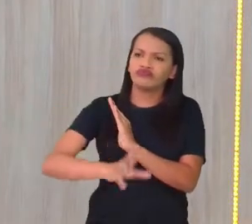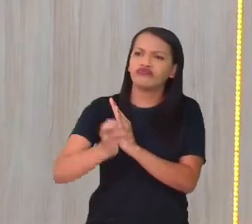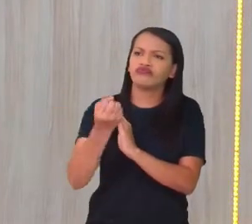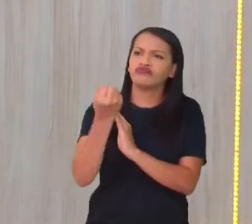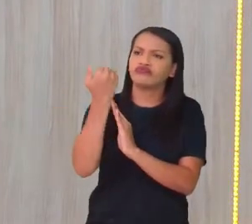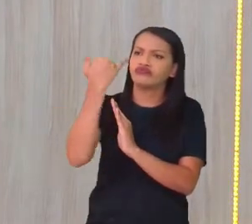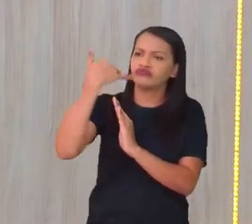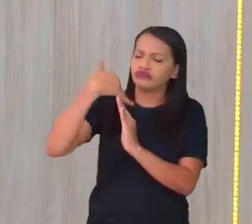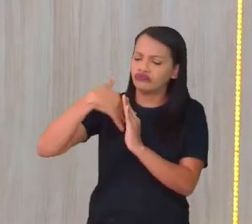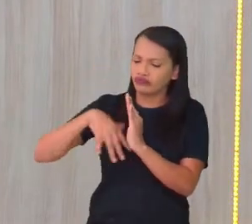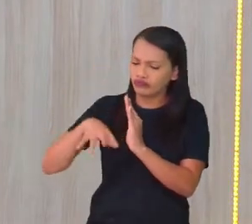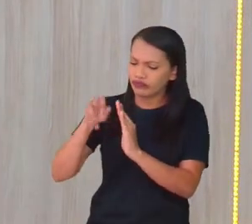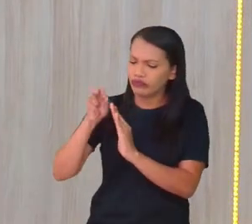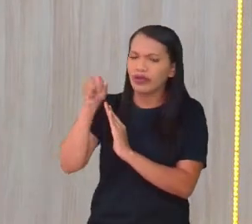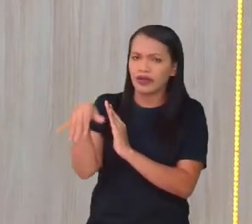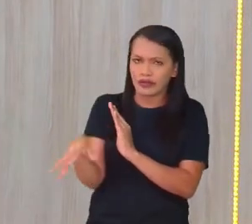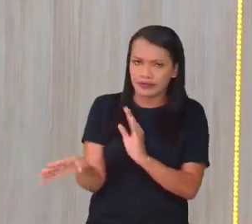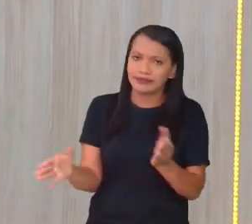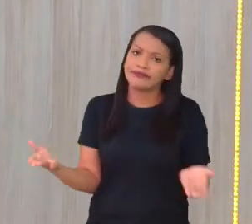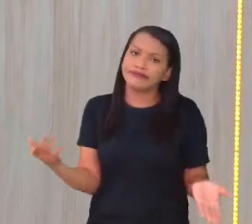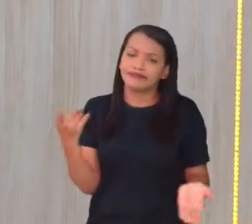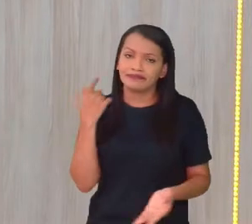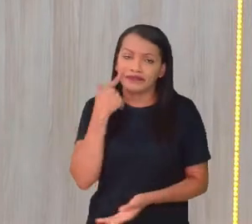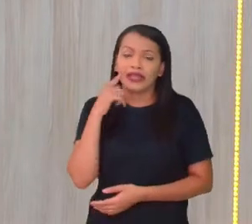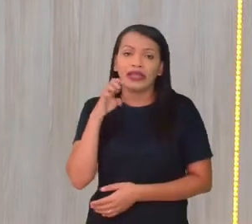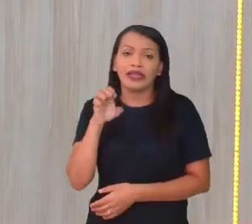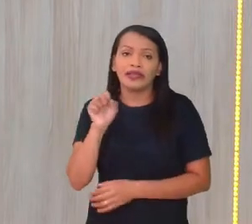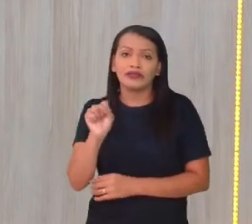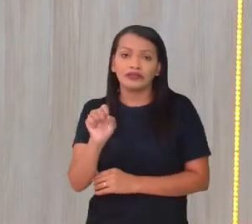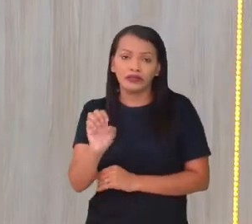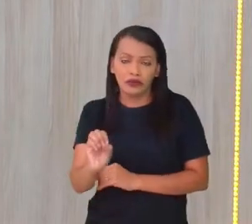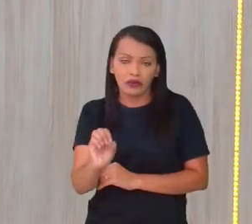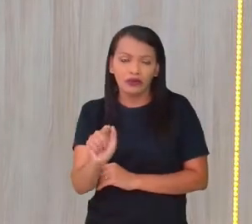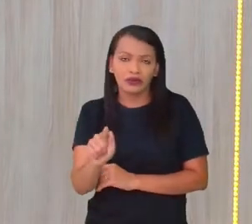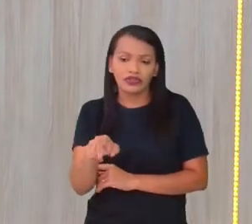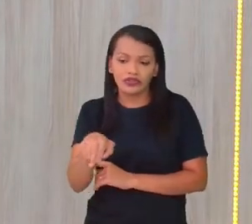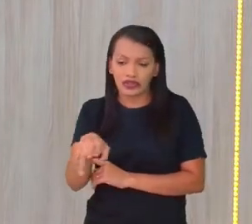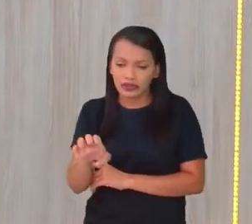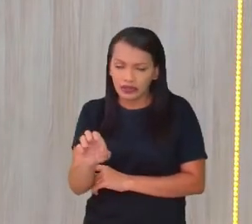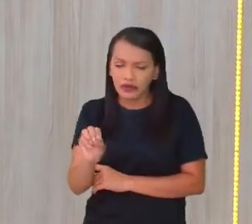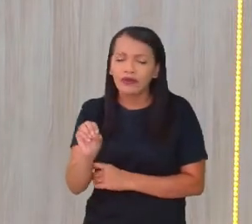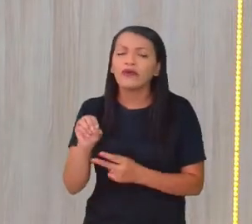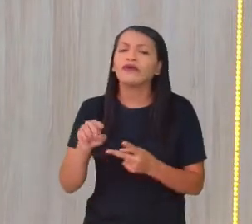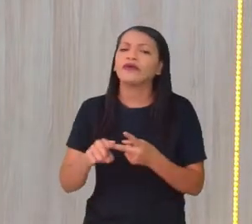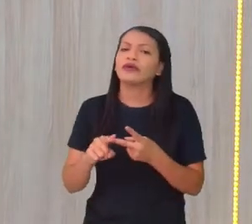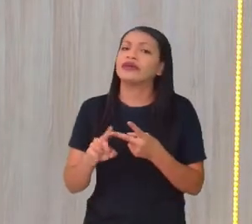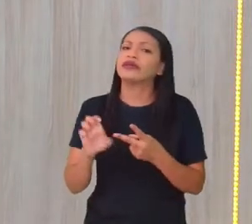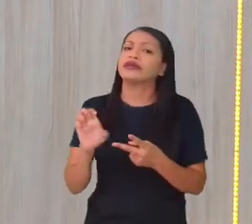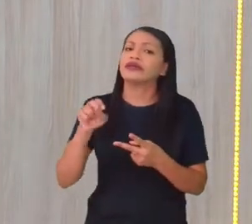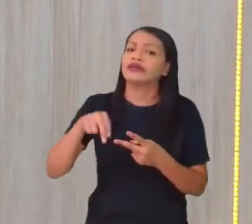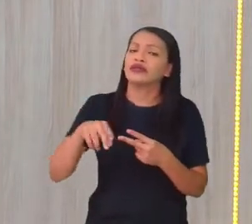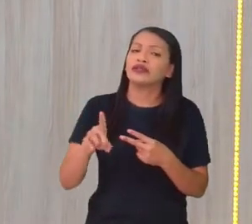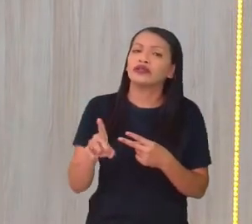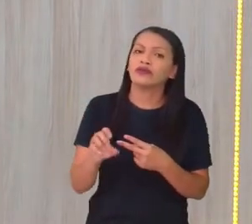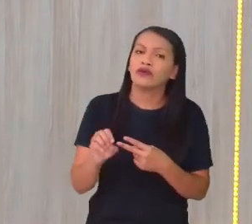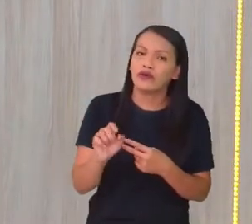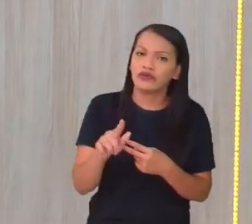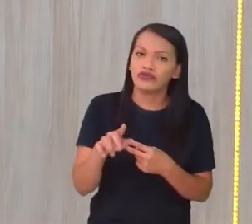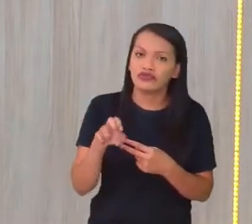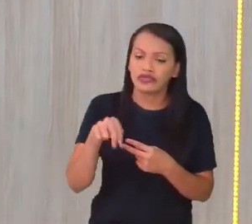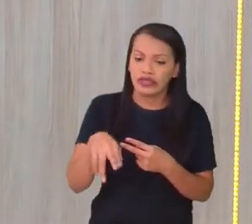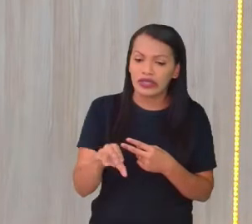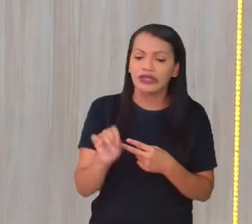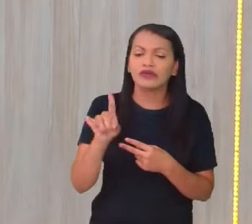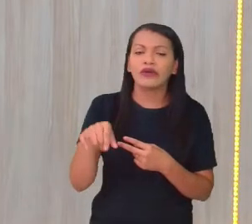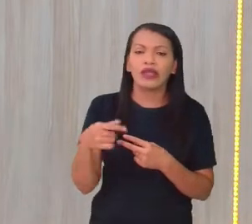agentes... É, é endógenos. Enfim, se a natureza formou daquele jeito, está ali, é de uma forma